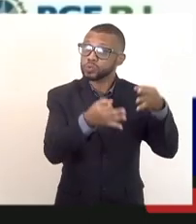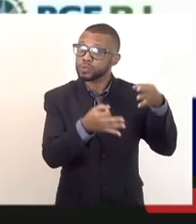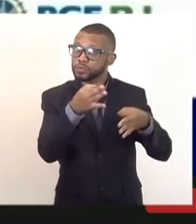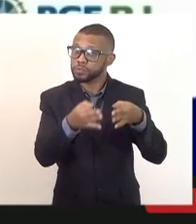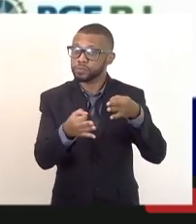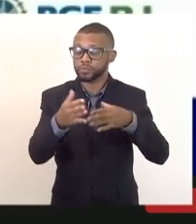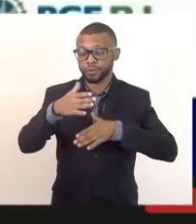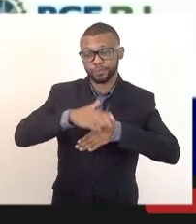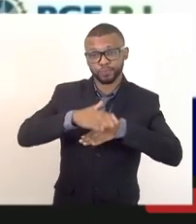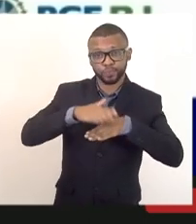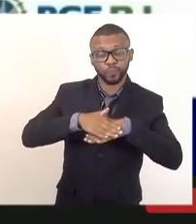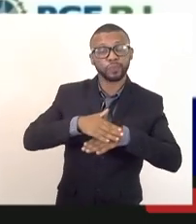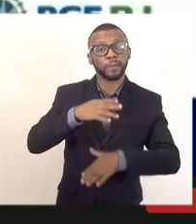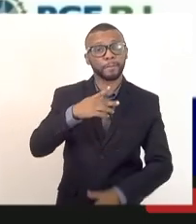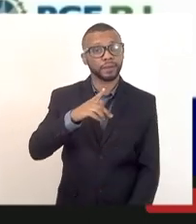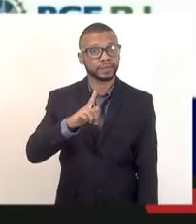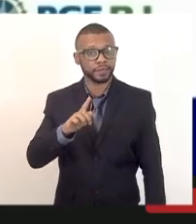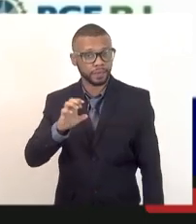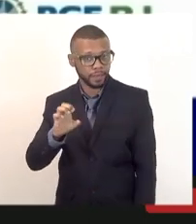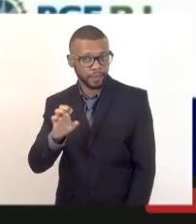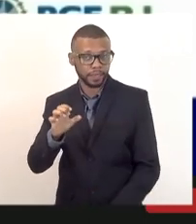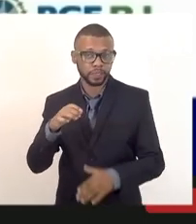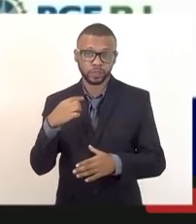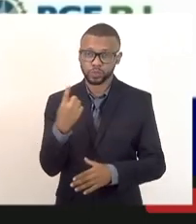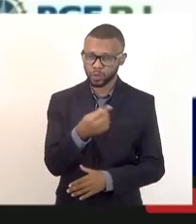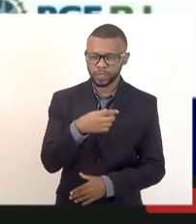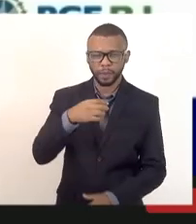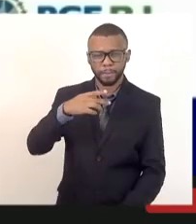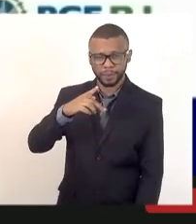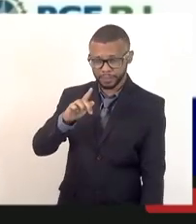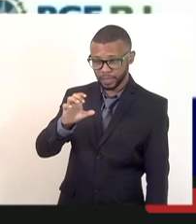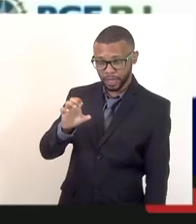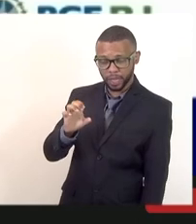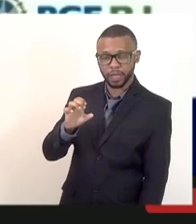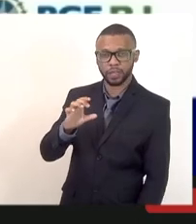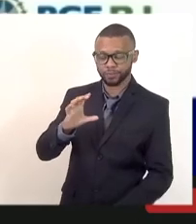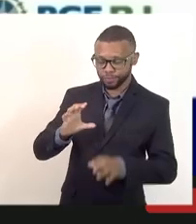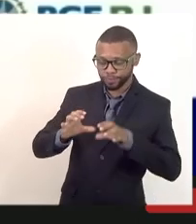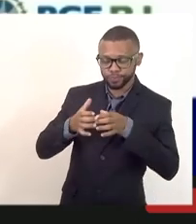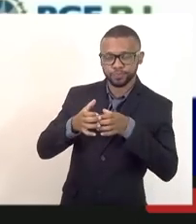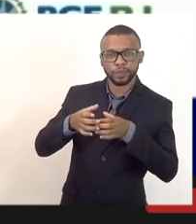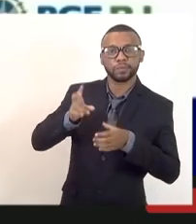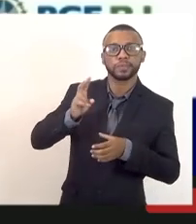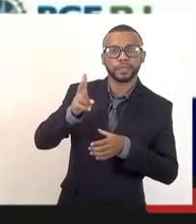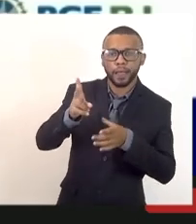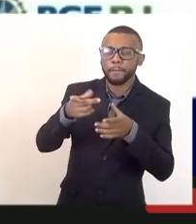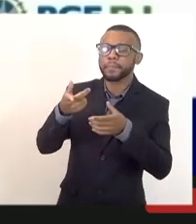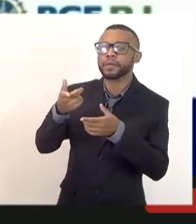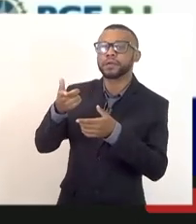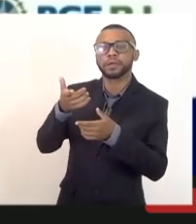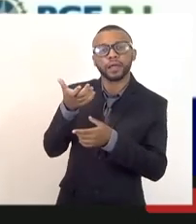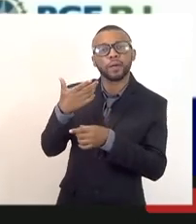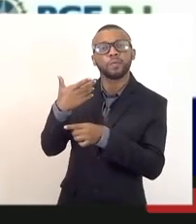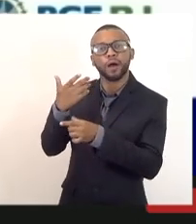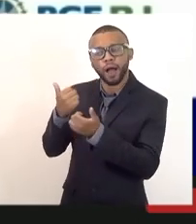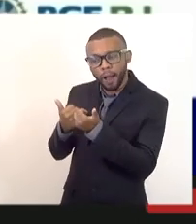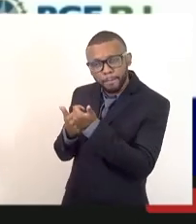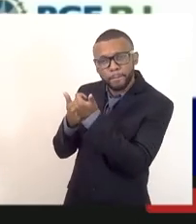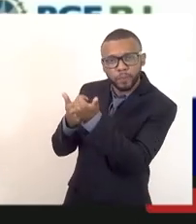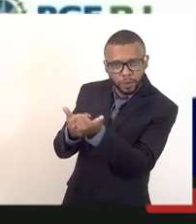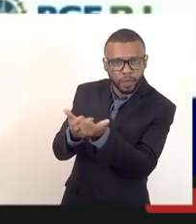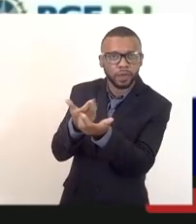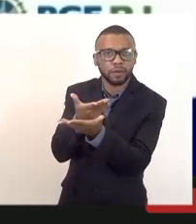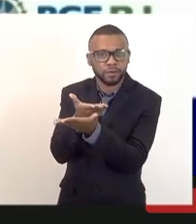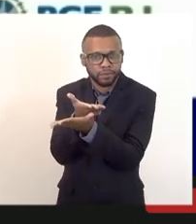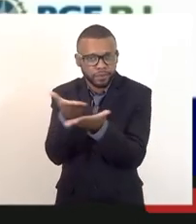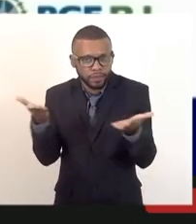então nós aqui da Procuradoria estamos, como sempre estivemos à disposição de vocês, eu acho que poderia ser feito